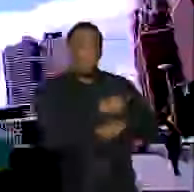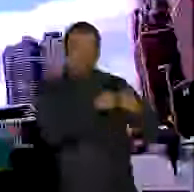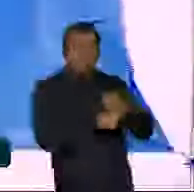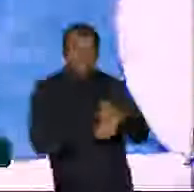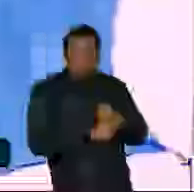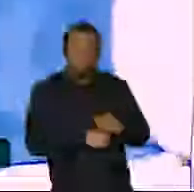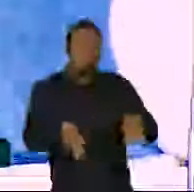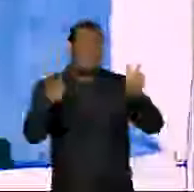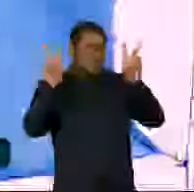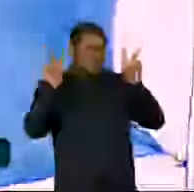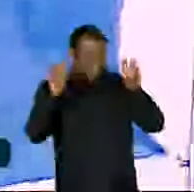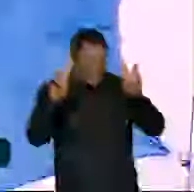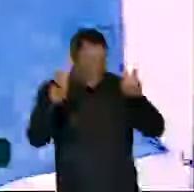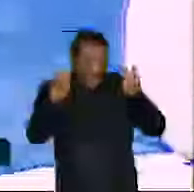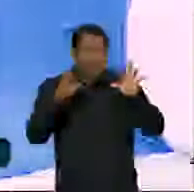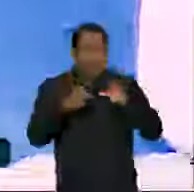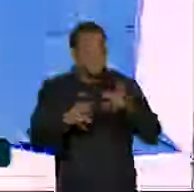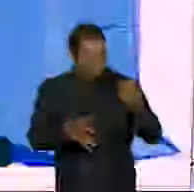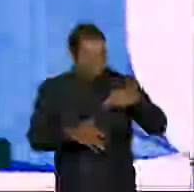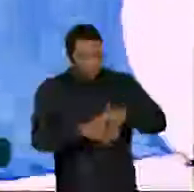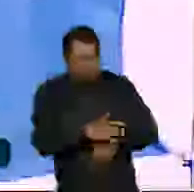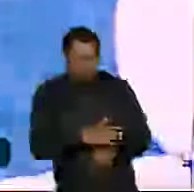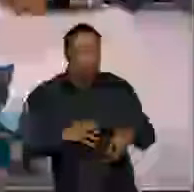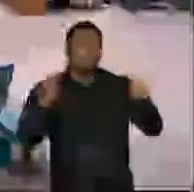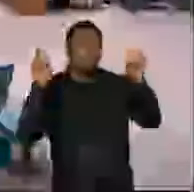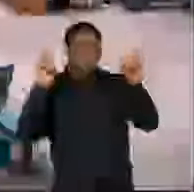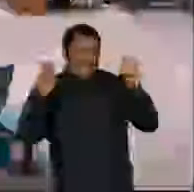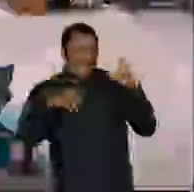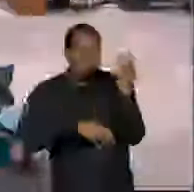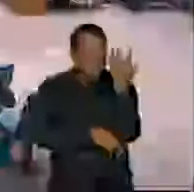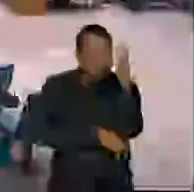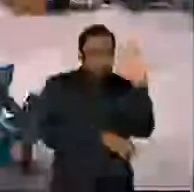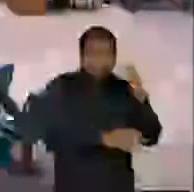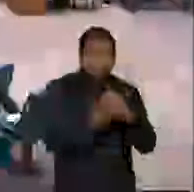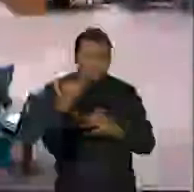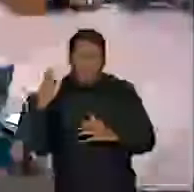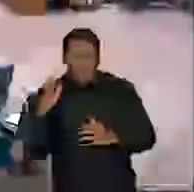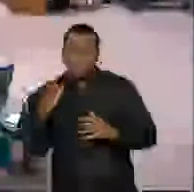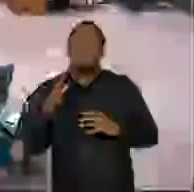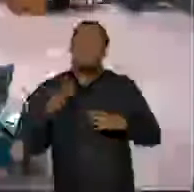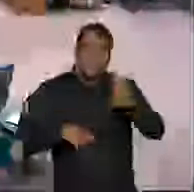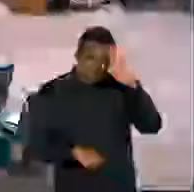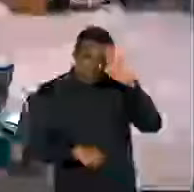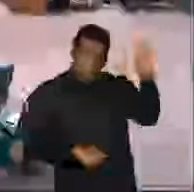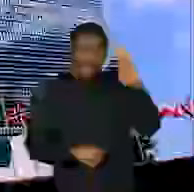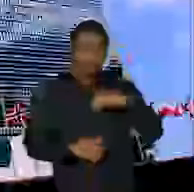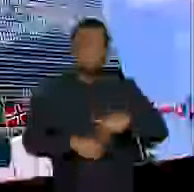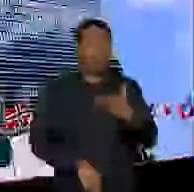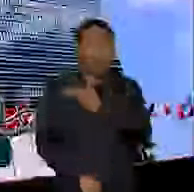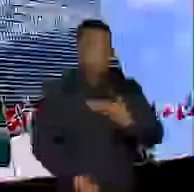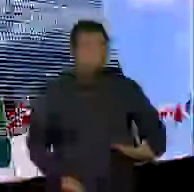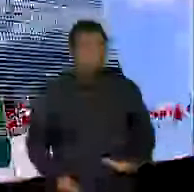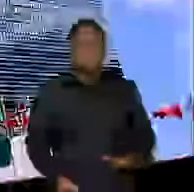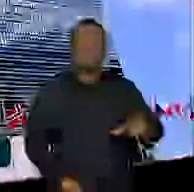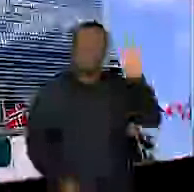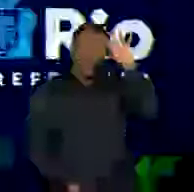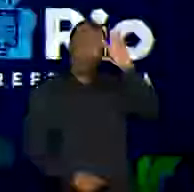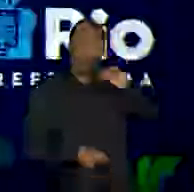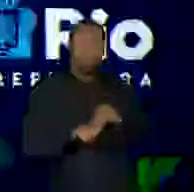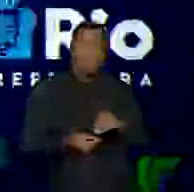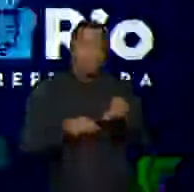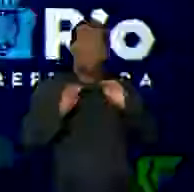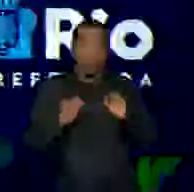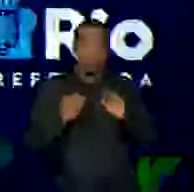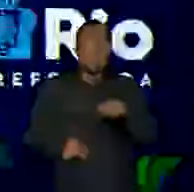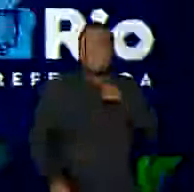ampliada. O tema meio ambiente ganhou status nos debates. Os governantes entenderam que a